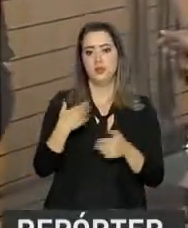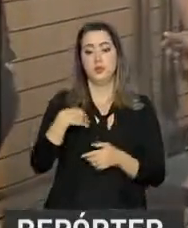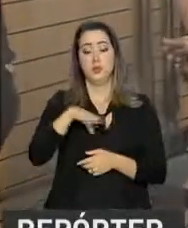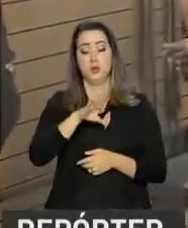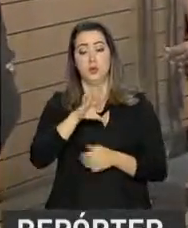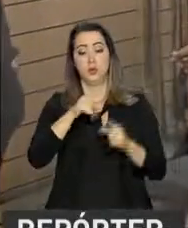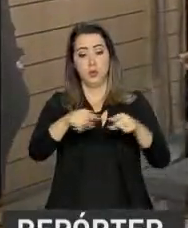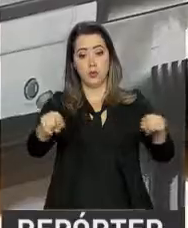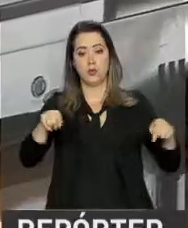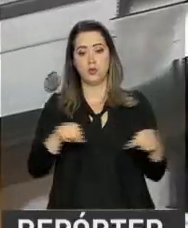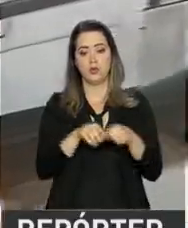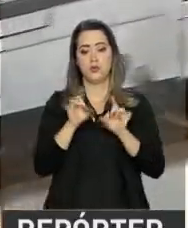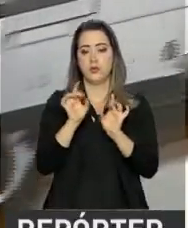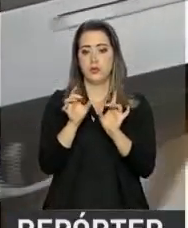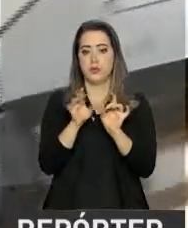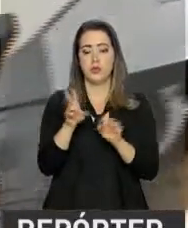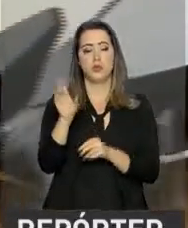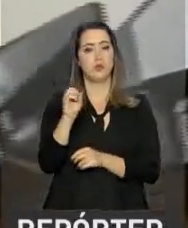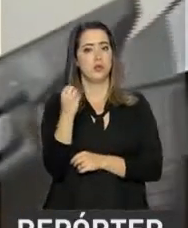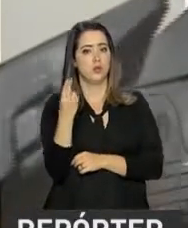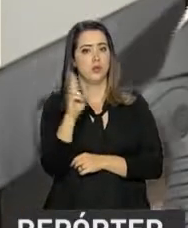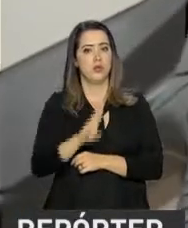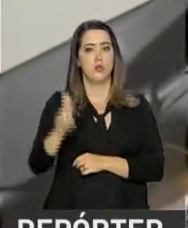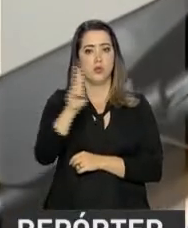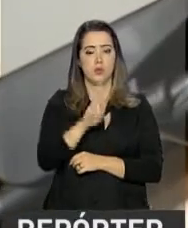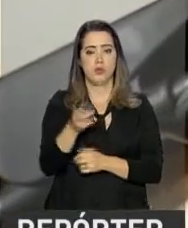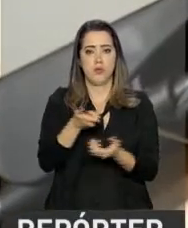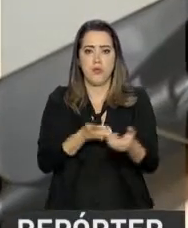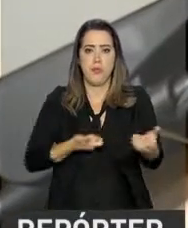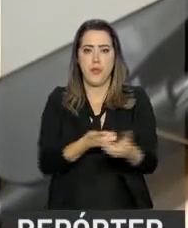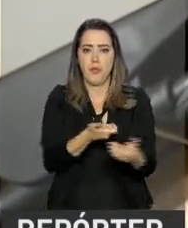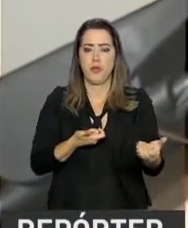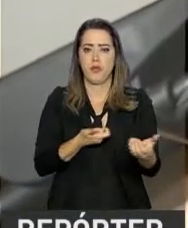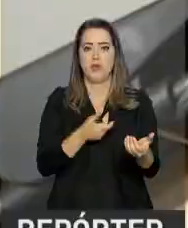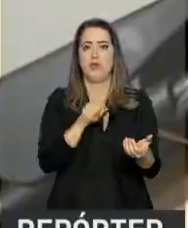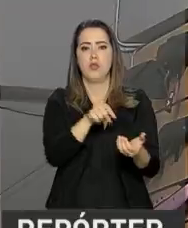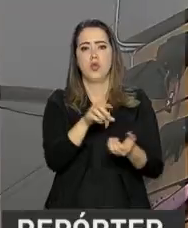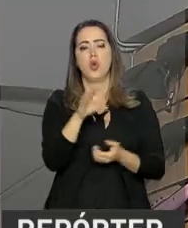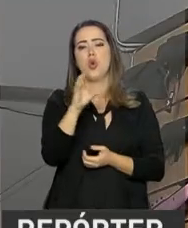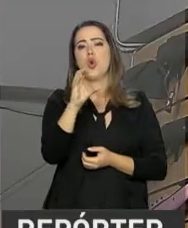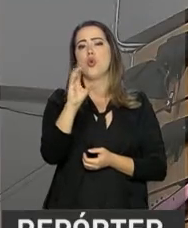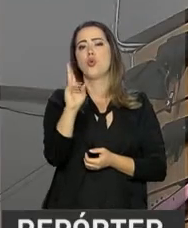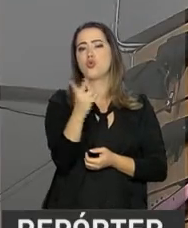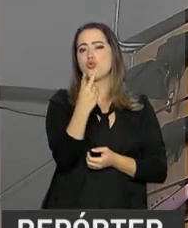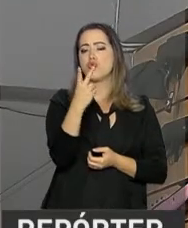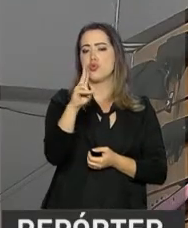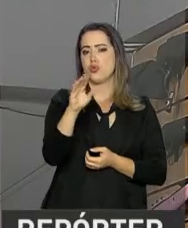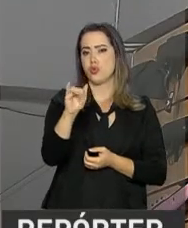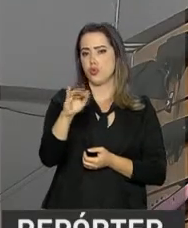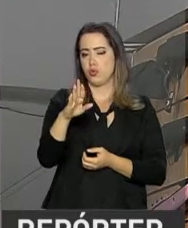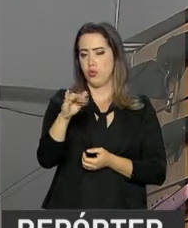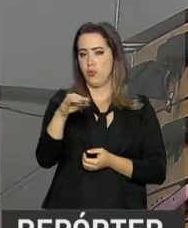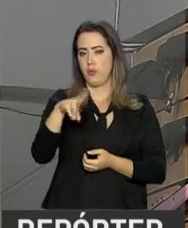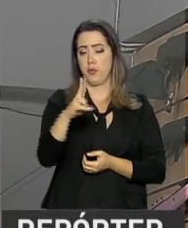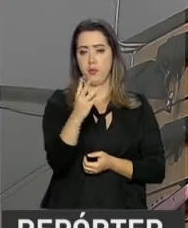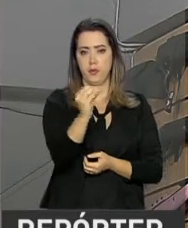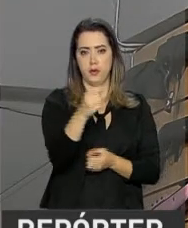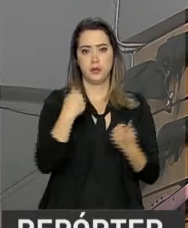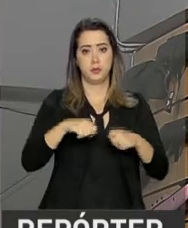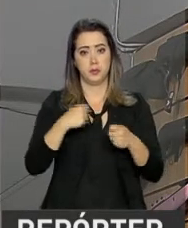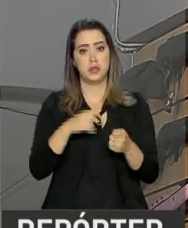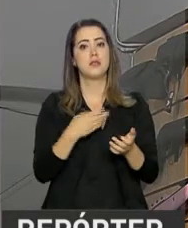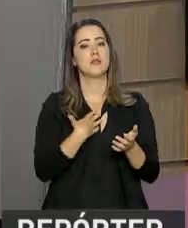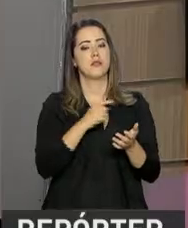estabelecimentos que comercializam ou usam armas de pressão, como a espingarda de chumbinho, que a partir de 5 de julho deverão ter